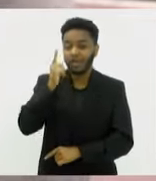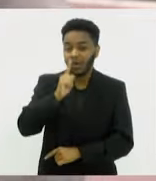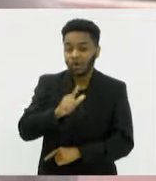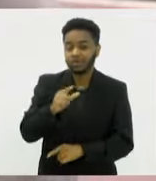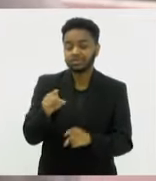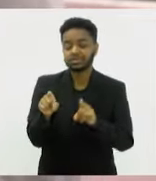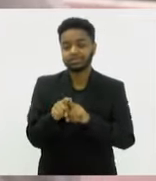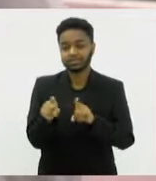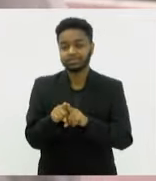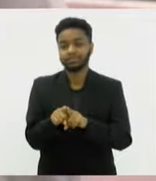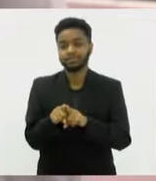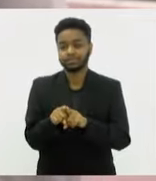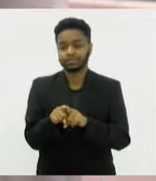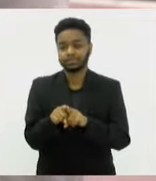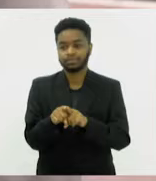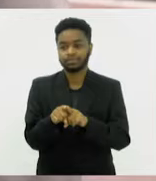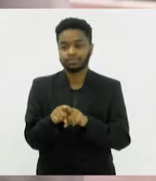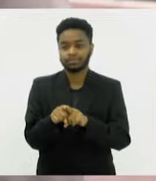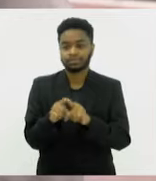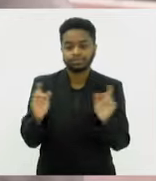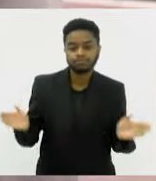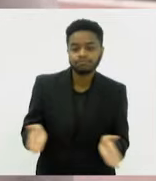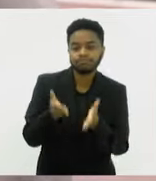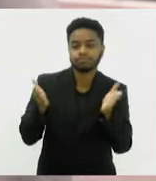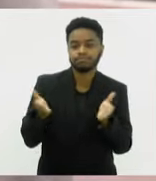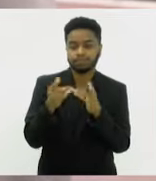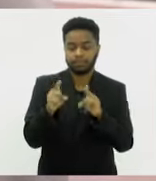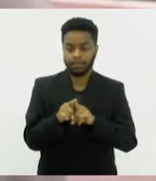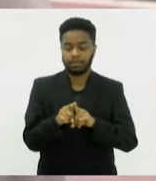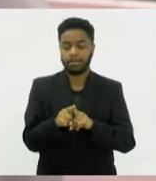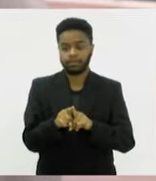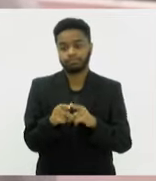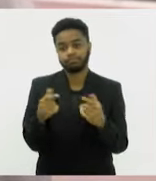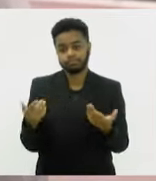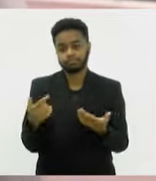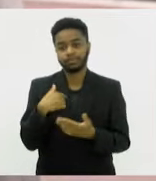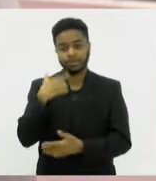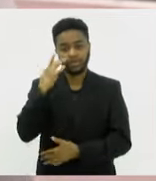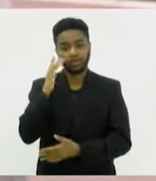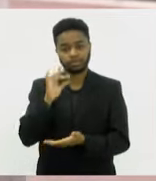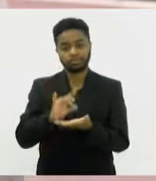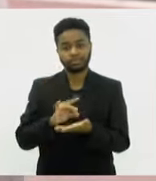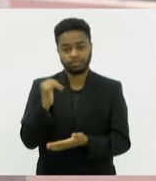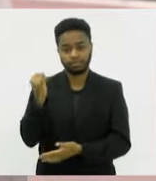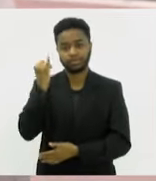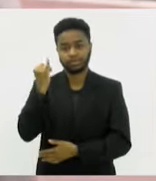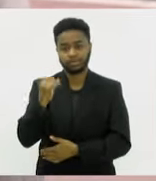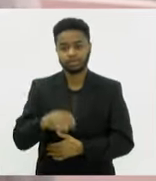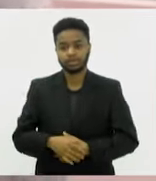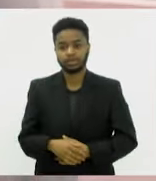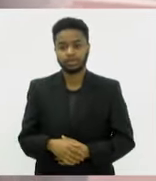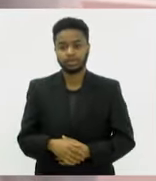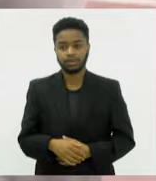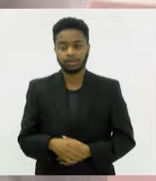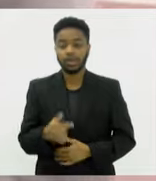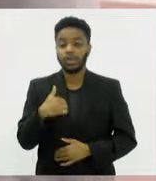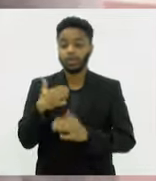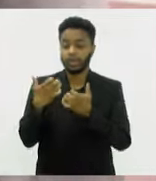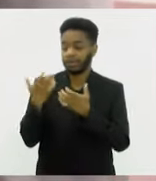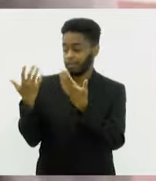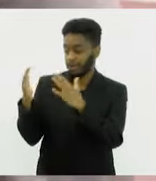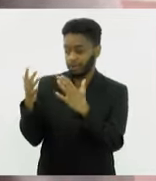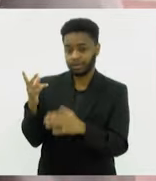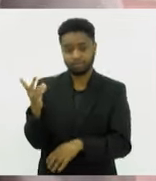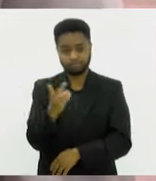A gente conseguiu dar esse empurrãozinho também. Eu acho que isso é bem importante. Muito importante. Osiane, eu quero parabenizar você